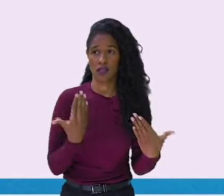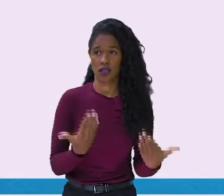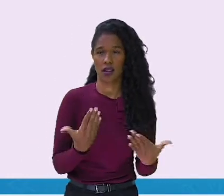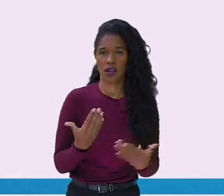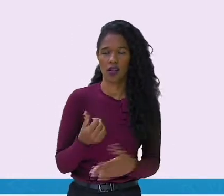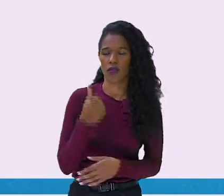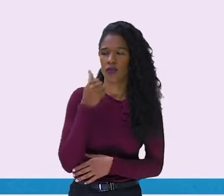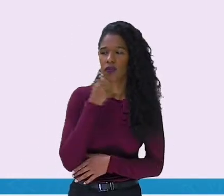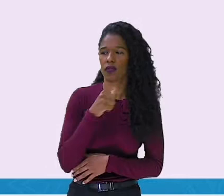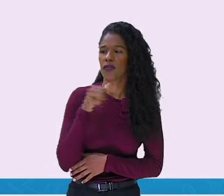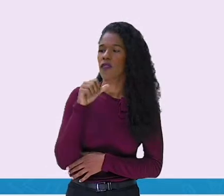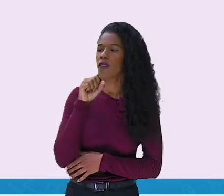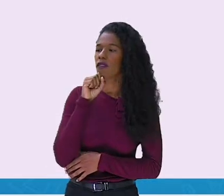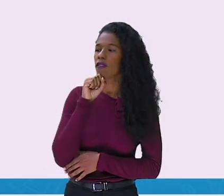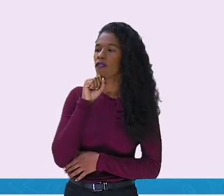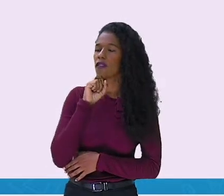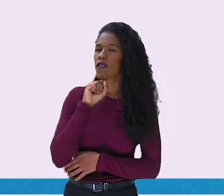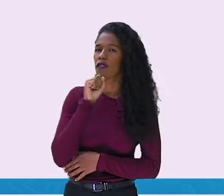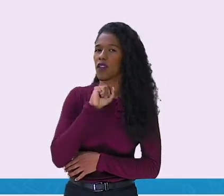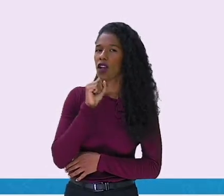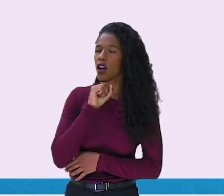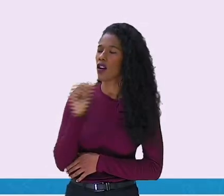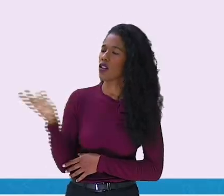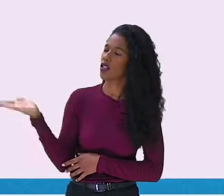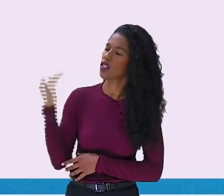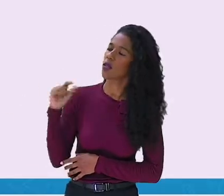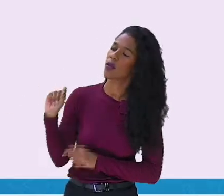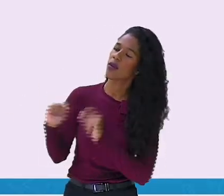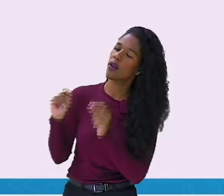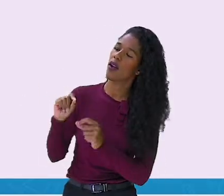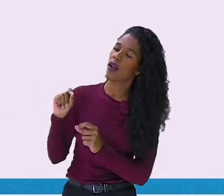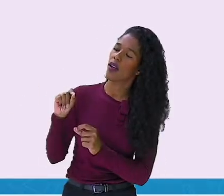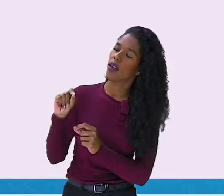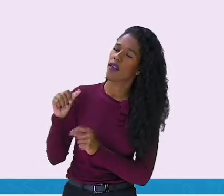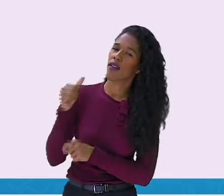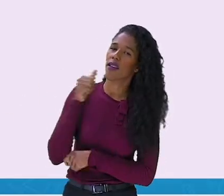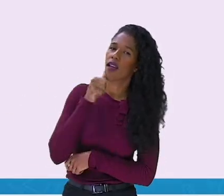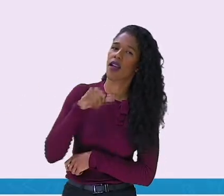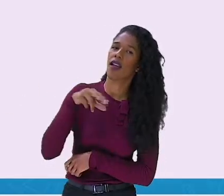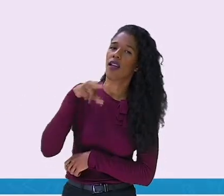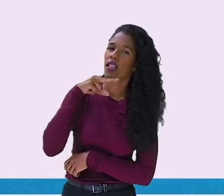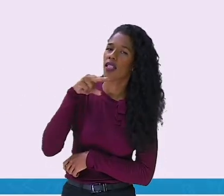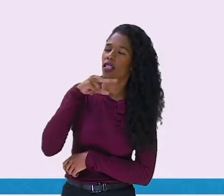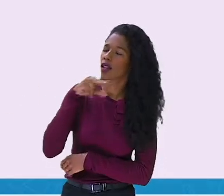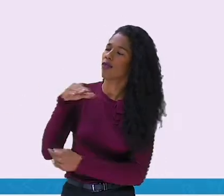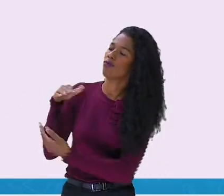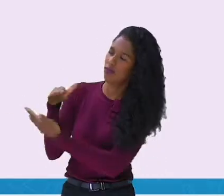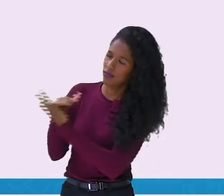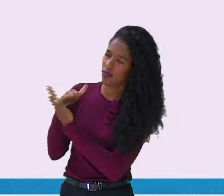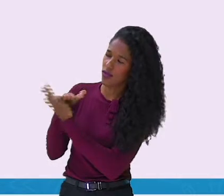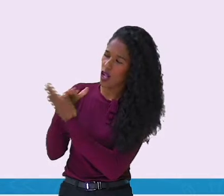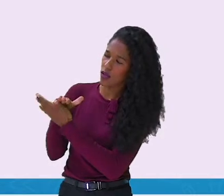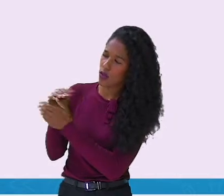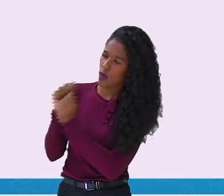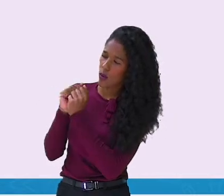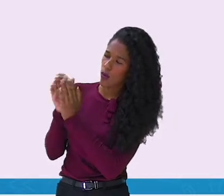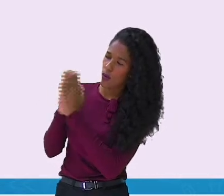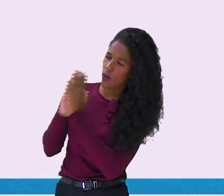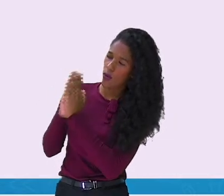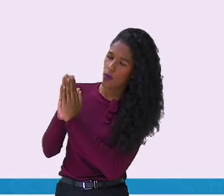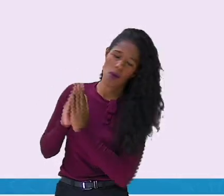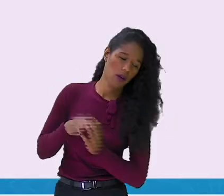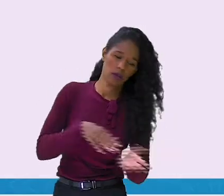a vovó chamou sabe quem? A neta para ajudar a puxar o rabanete.